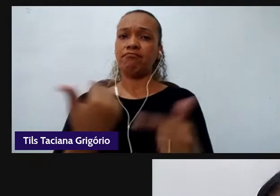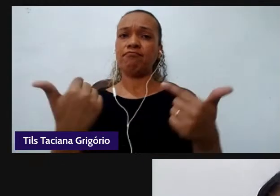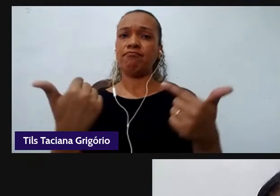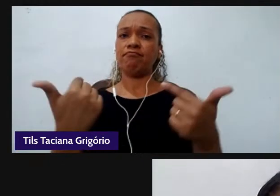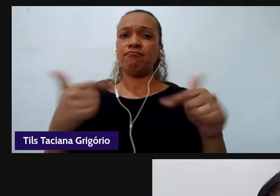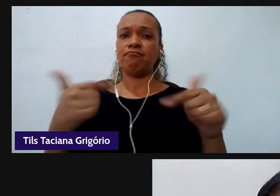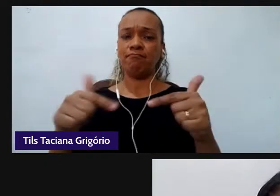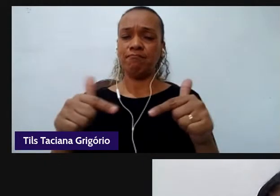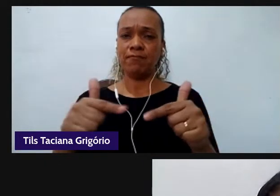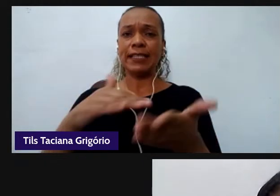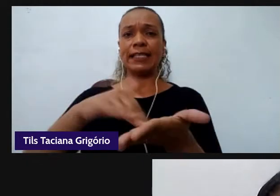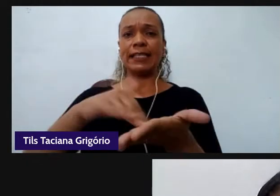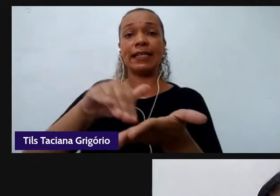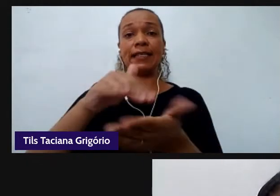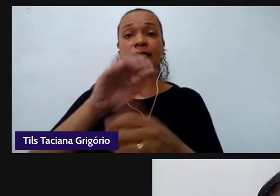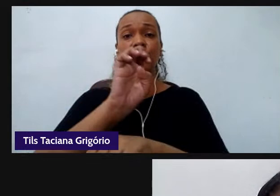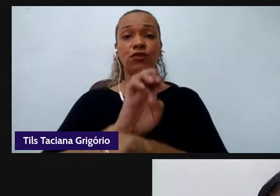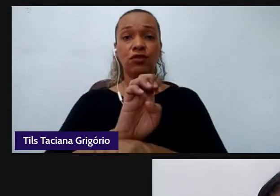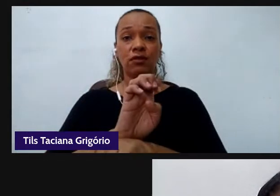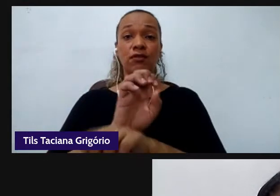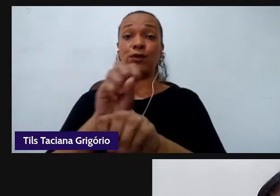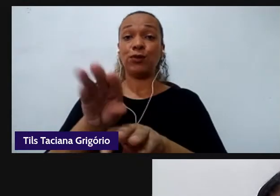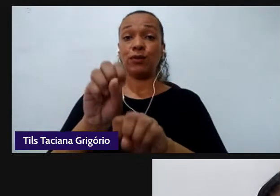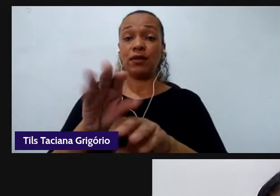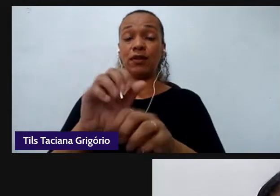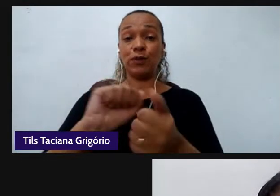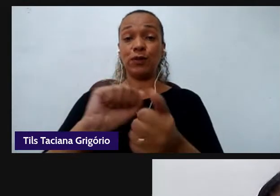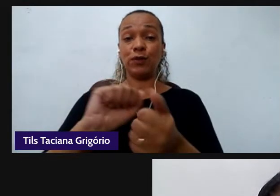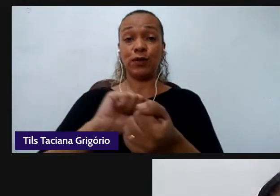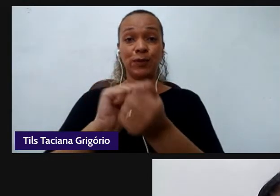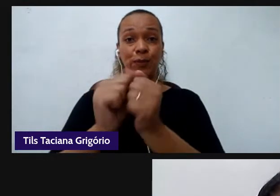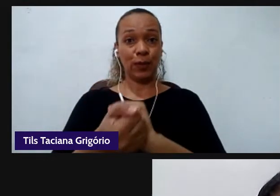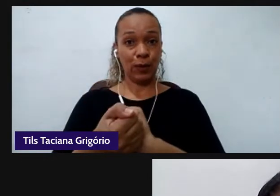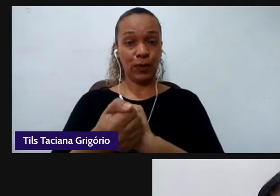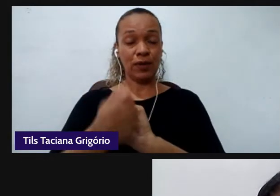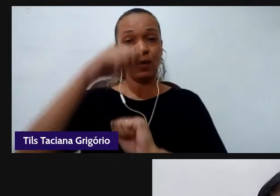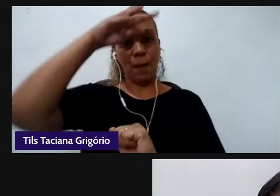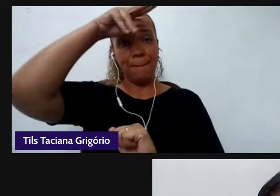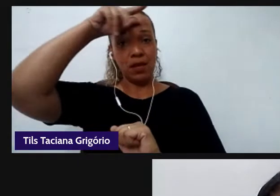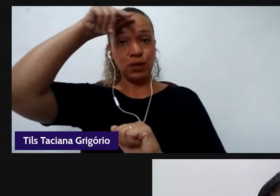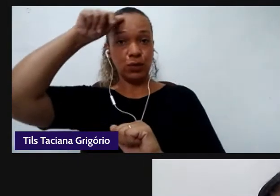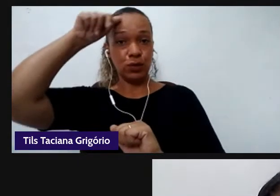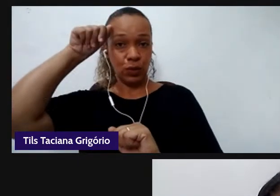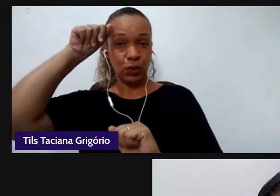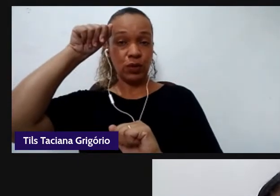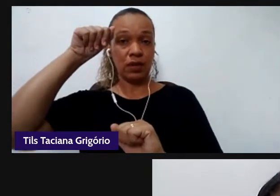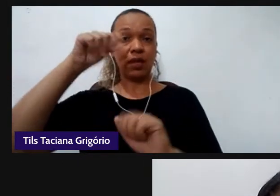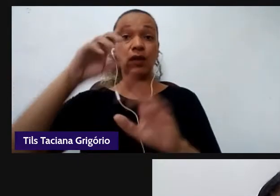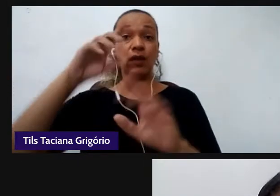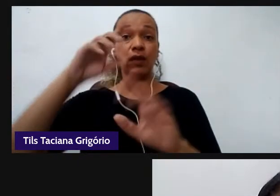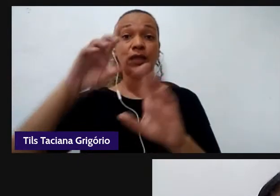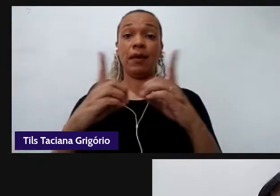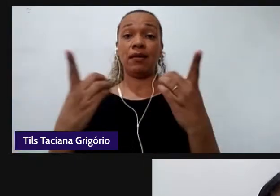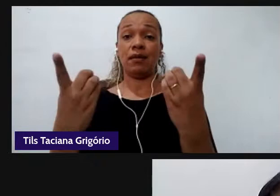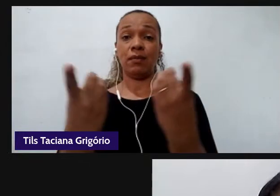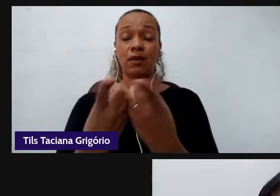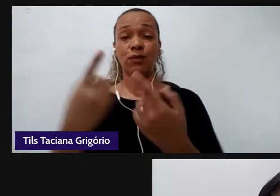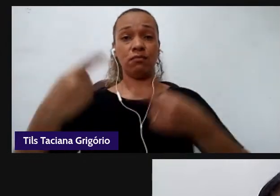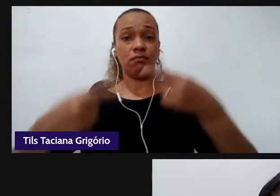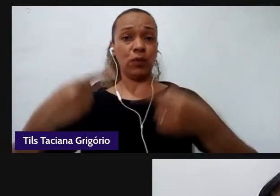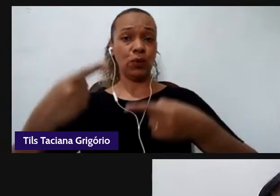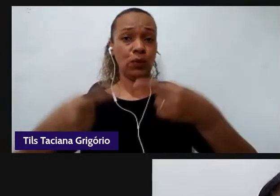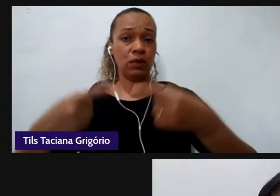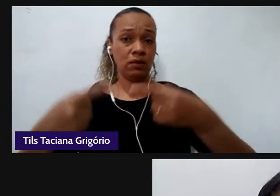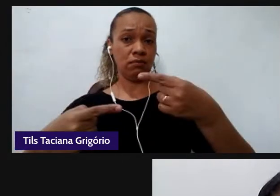Estado de Educação e de Esporte do Amazonas, especificamente no Departamento de Políticas e Programas Educacionais, na